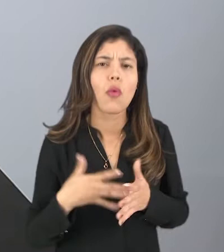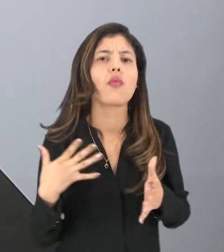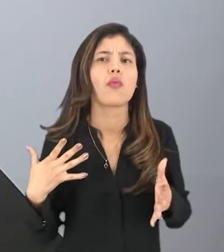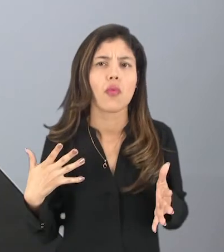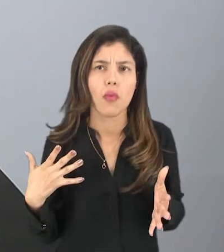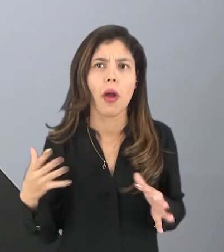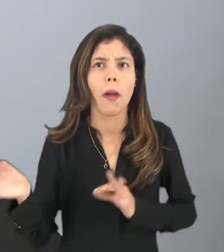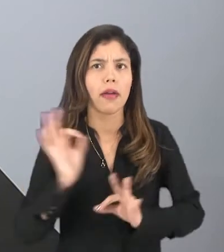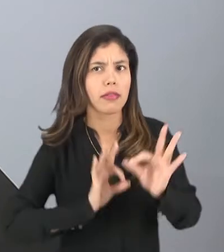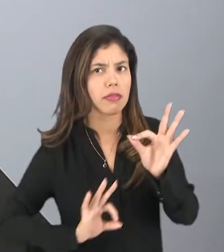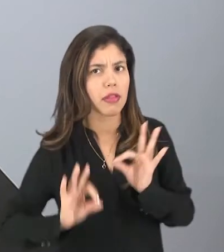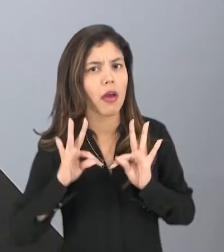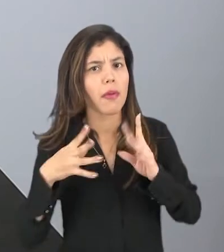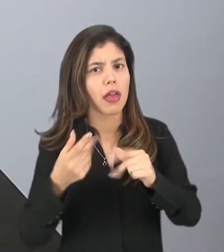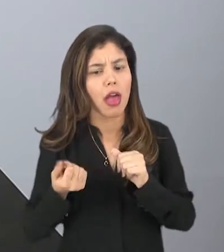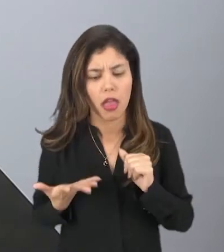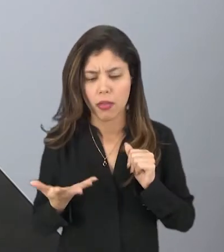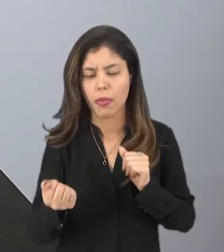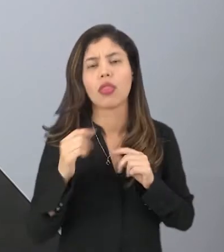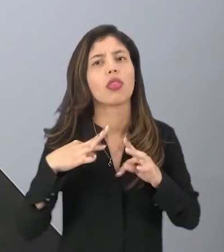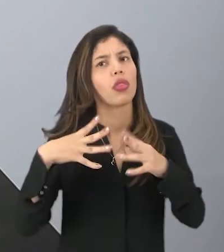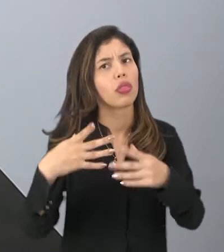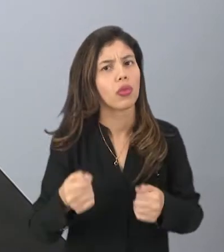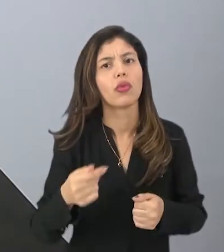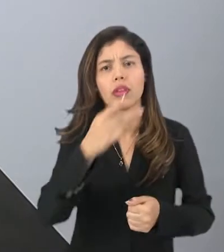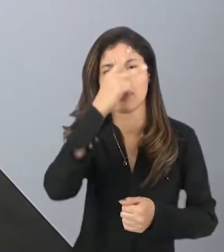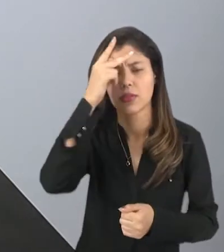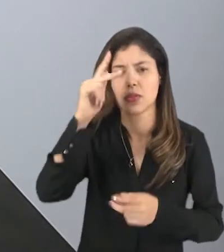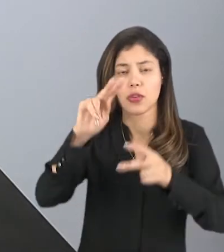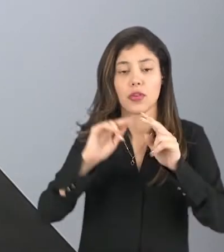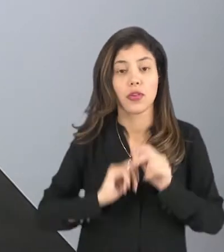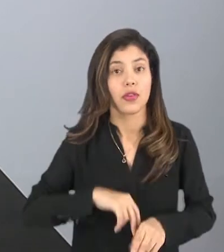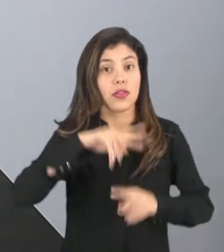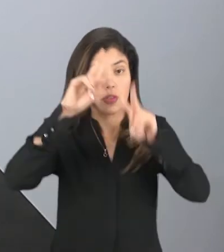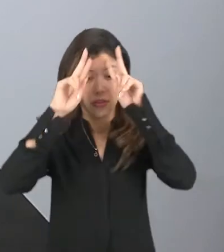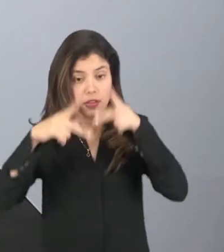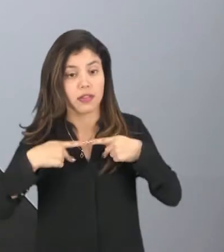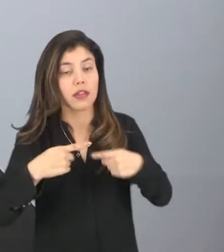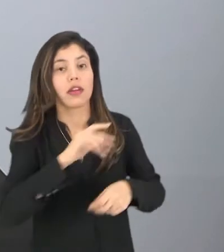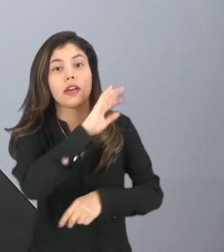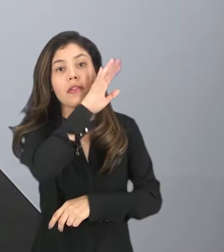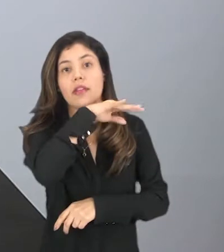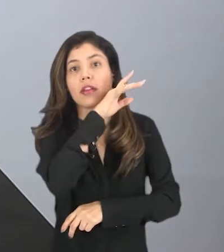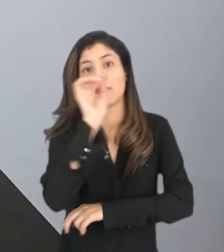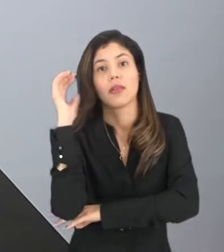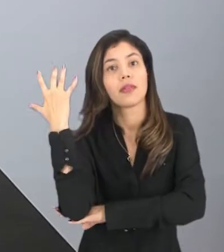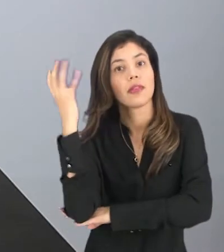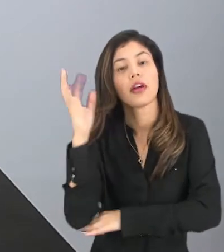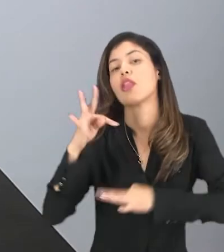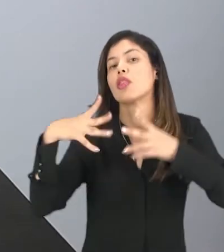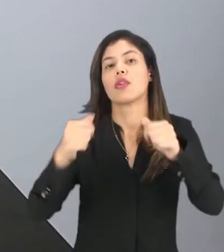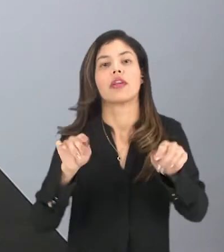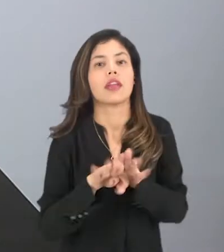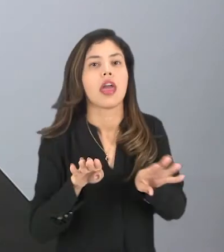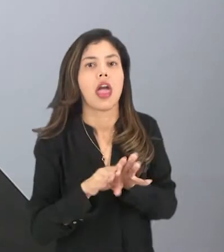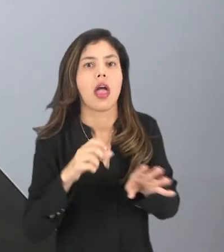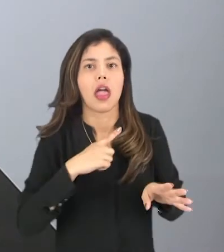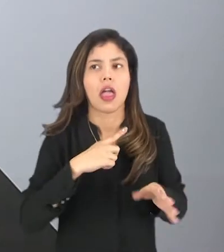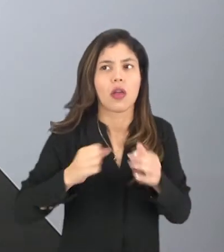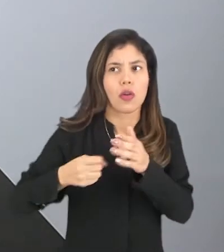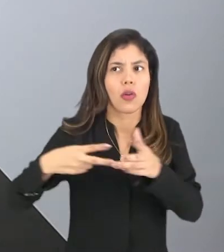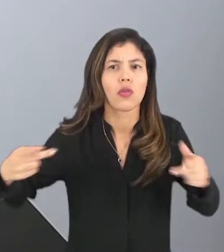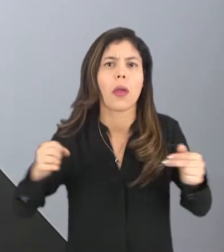e preparado para receber todos os seres vivos. Nesse mundinho existem tantas cores, tantas cores,